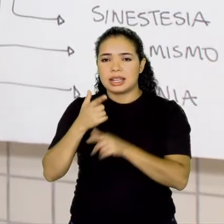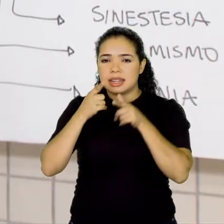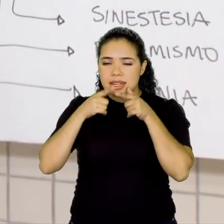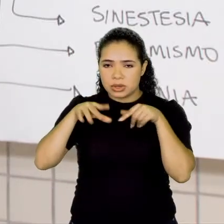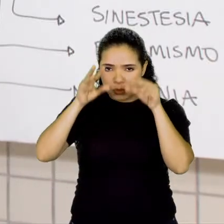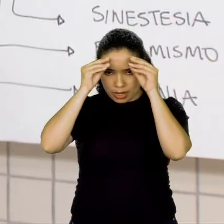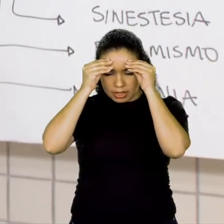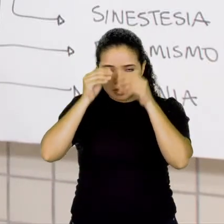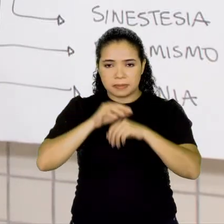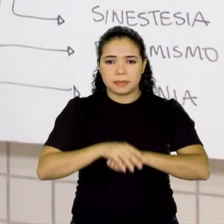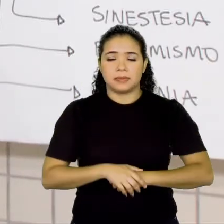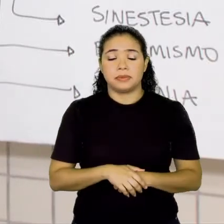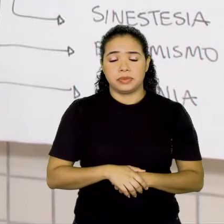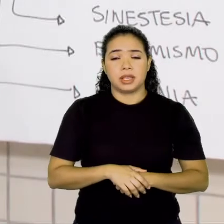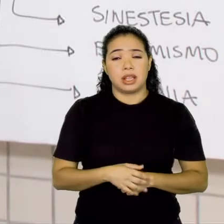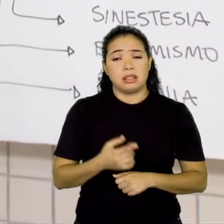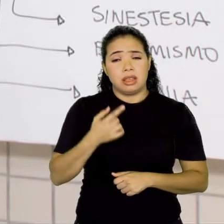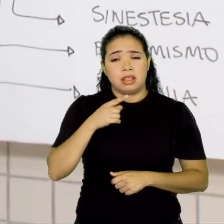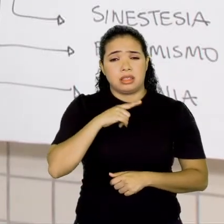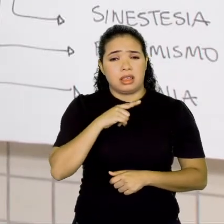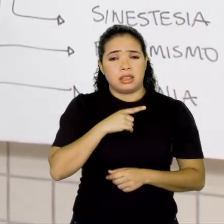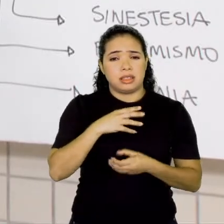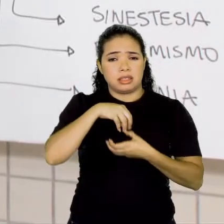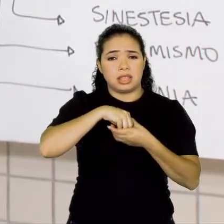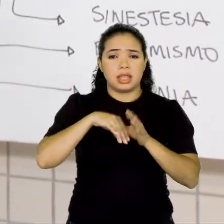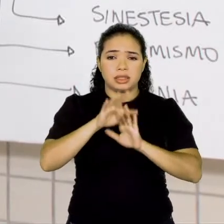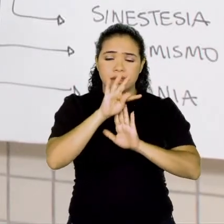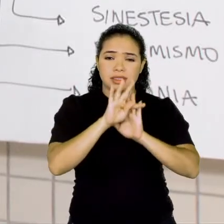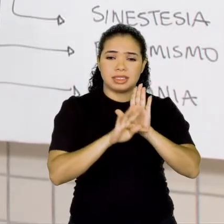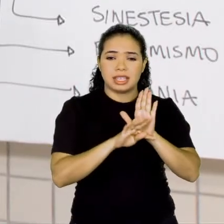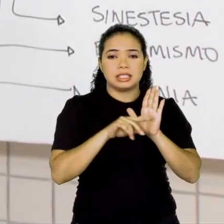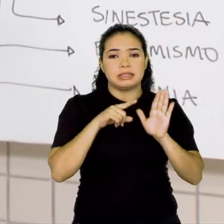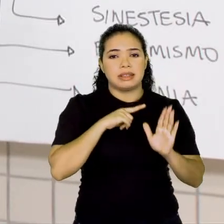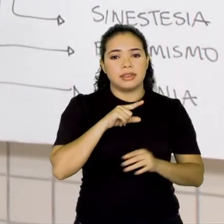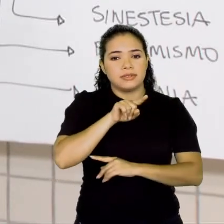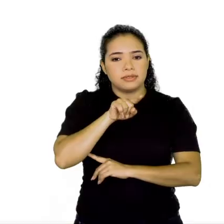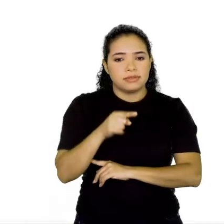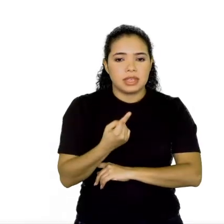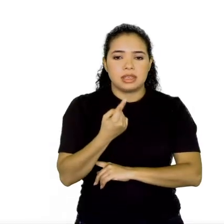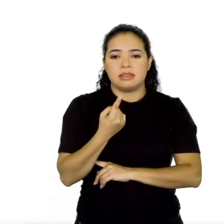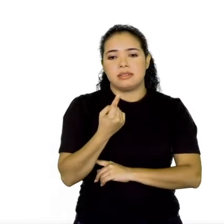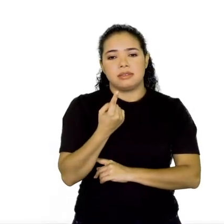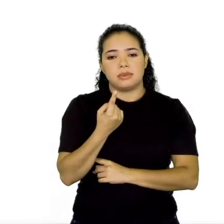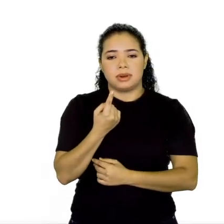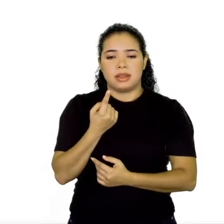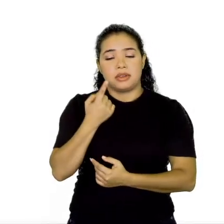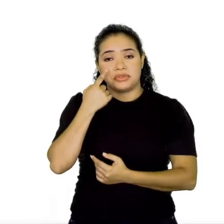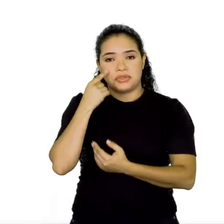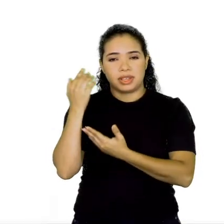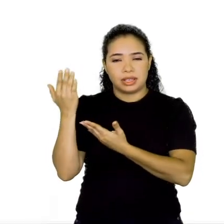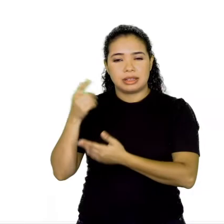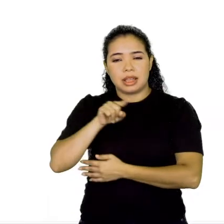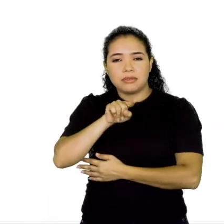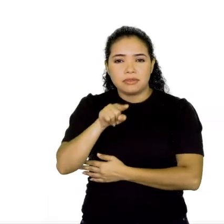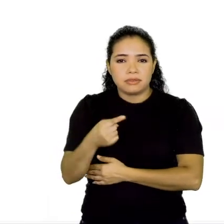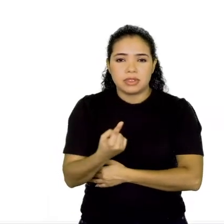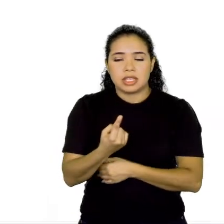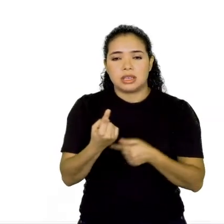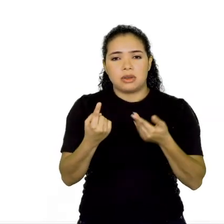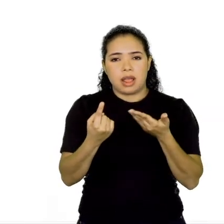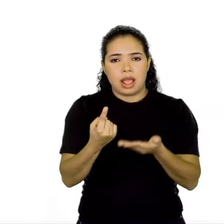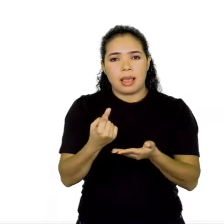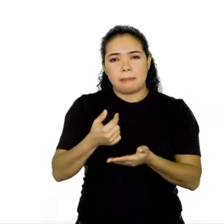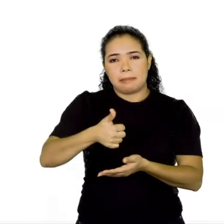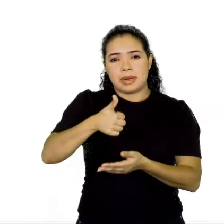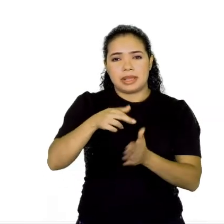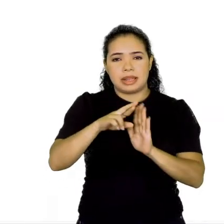texto também tem algumas questões de vírgula para a gente relembrar, olha aqui. Então, a vírgula, a primeira regra que ela